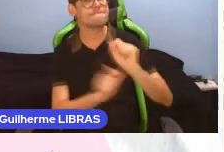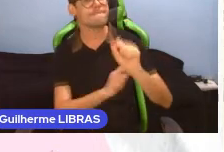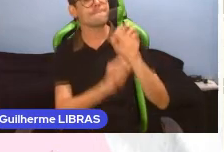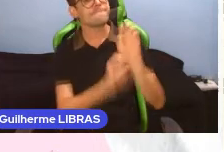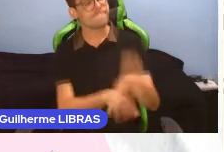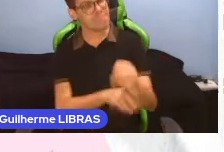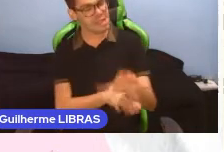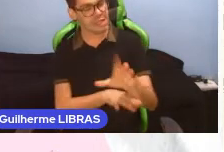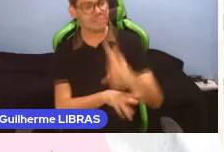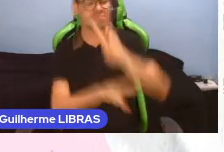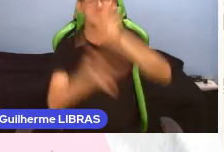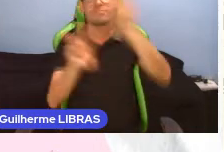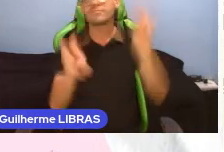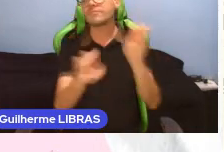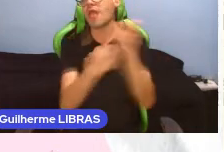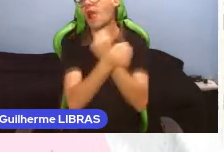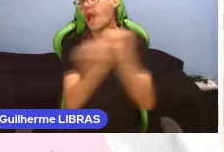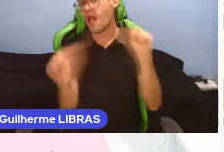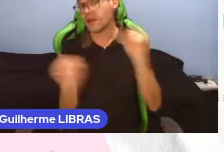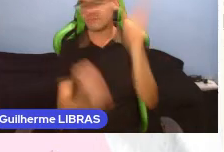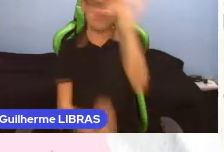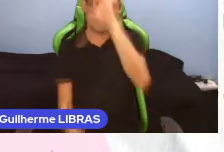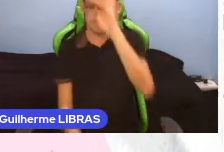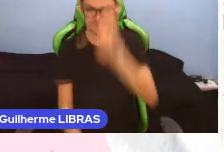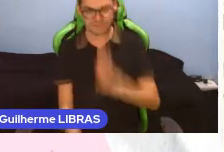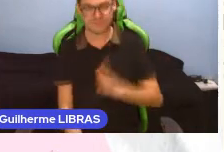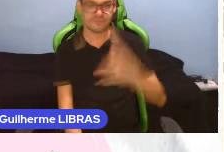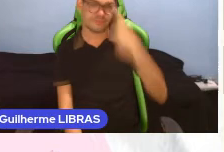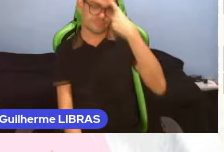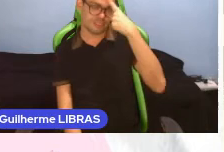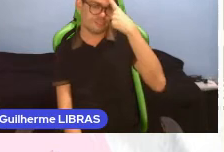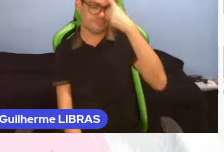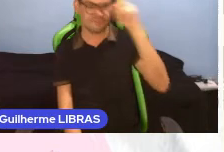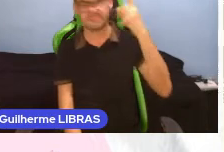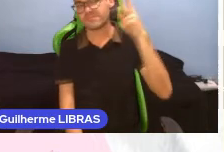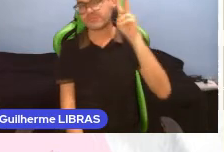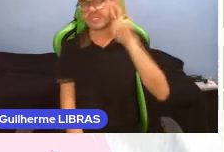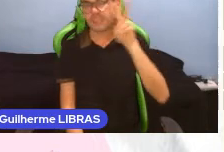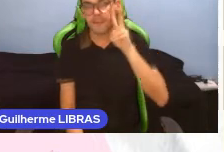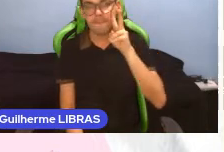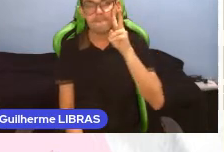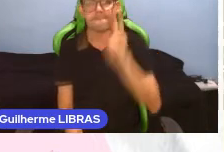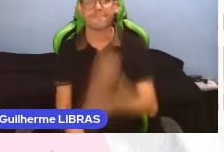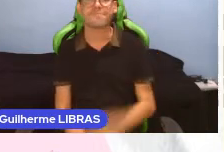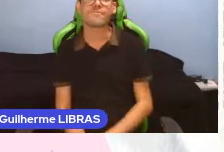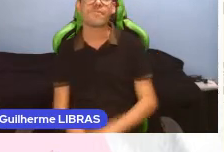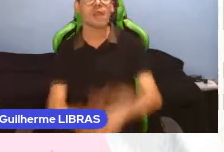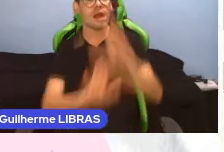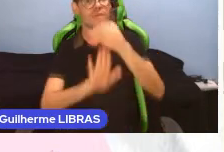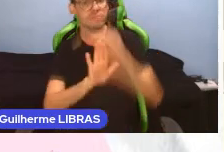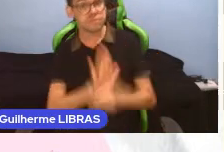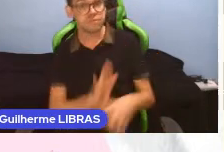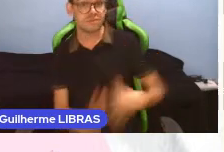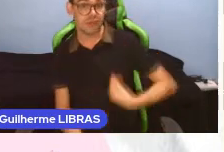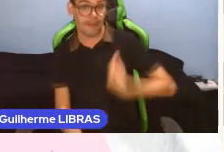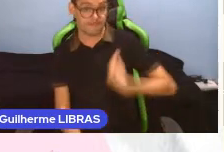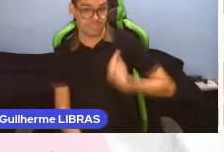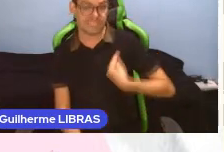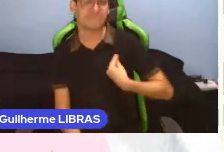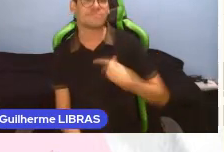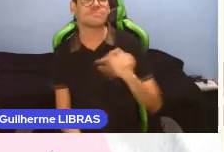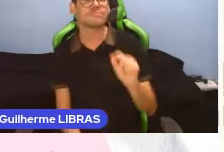Independências no Brasil, Vivências e Memórias. No cartaz, a imagem dos participantes da live.